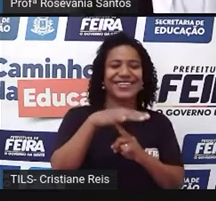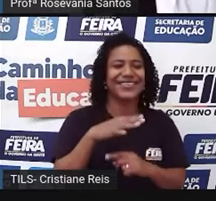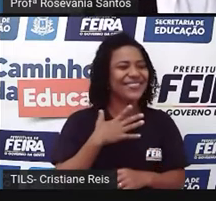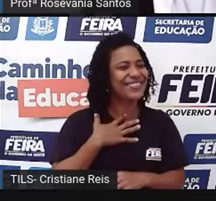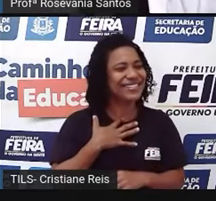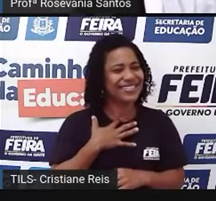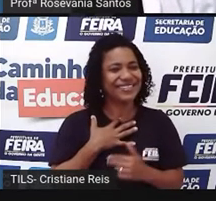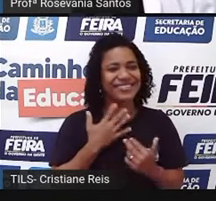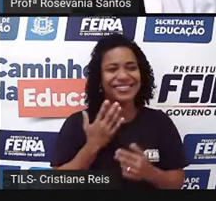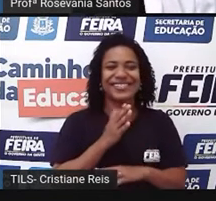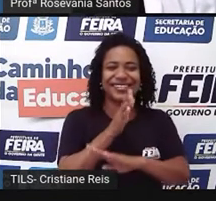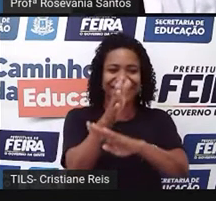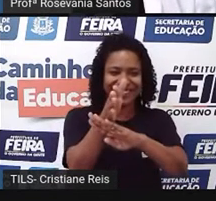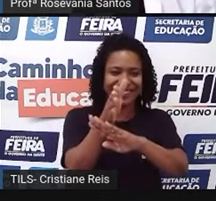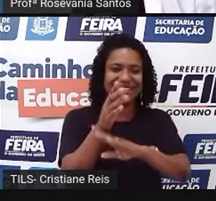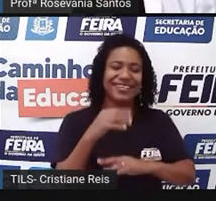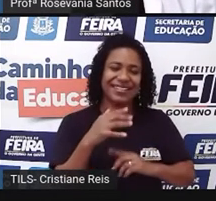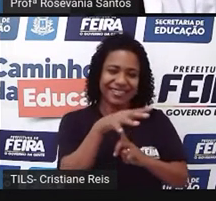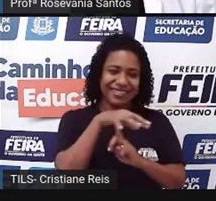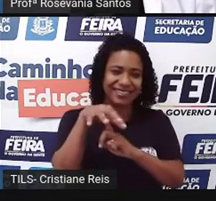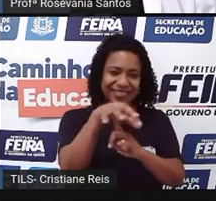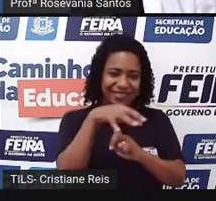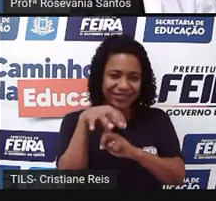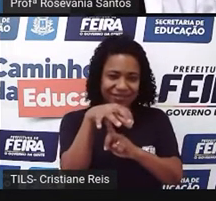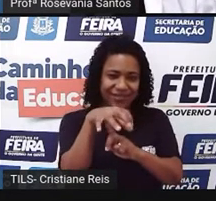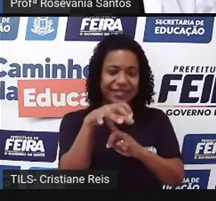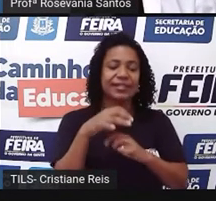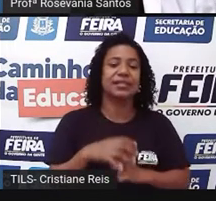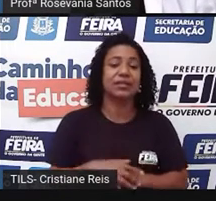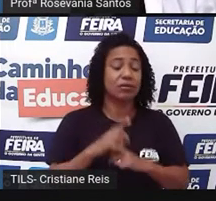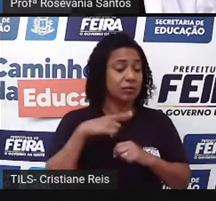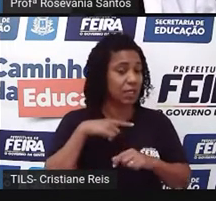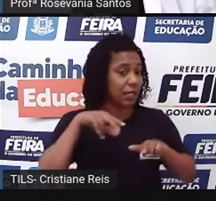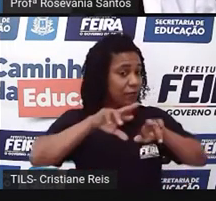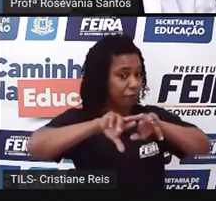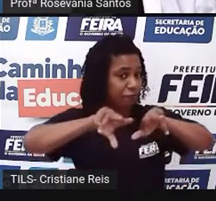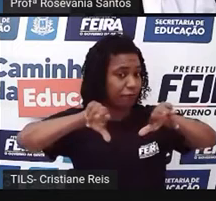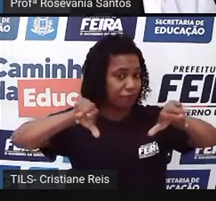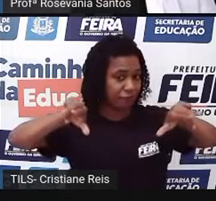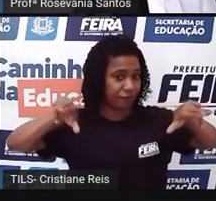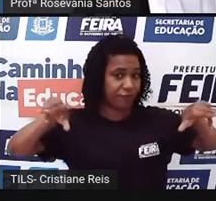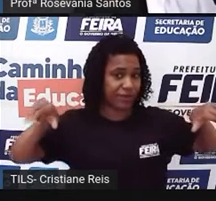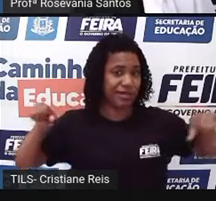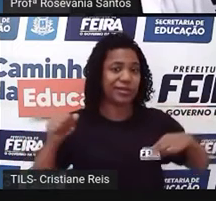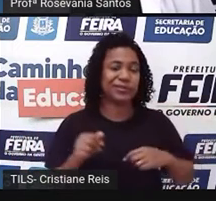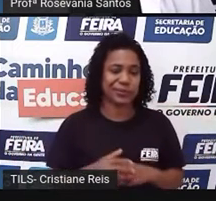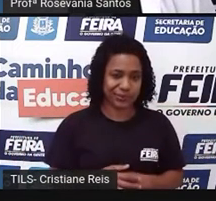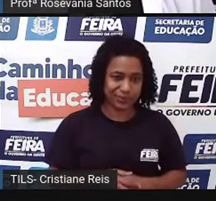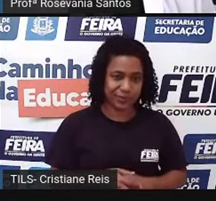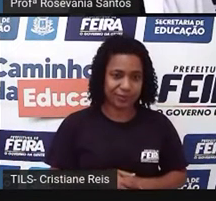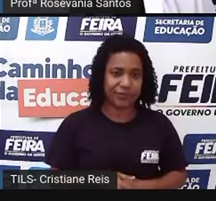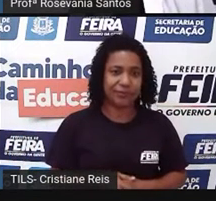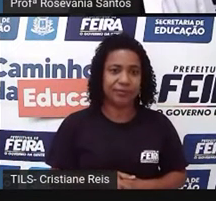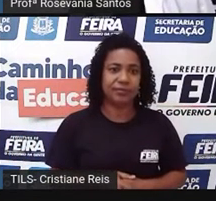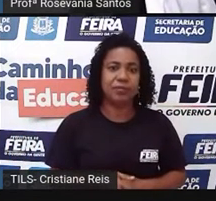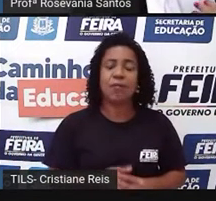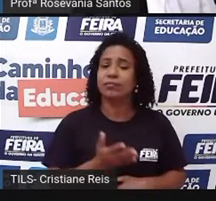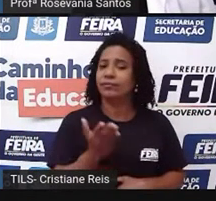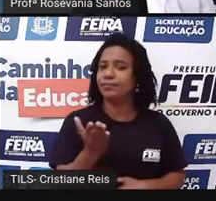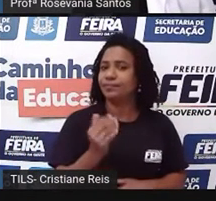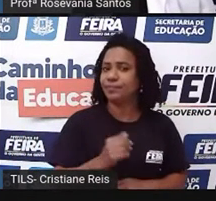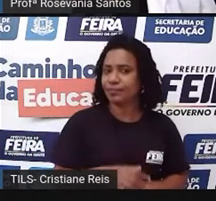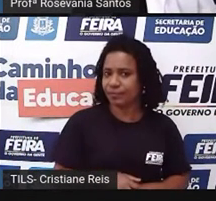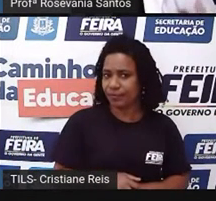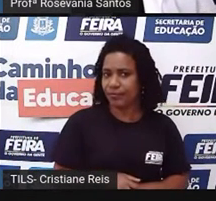já está ficando com vontade já de ir à feira. Então, tem os mais variados, né, tipos de produtos aí. Bom, mas você